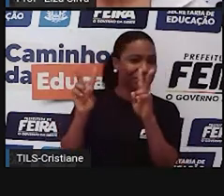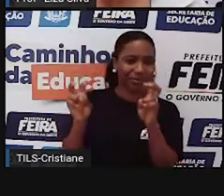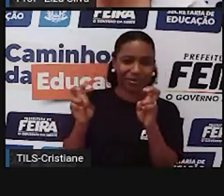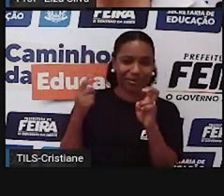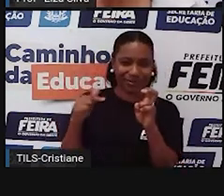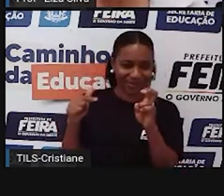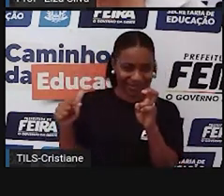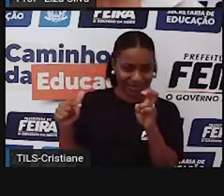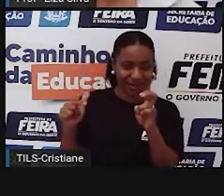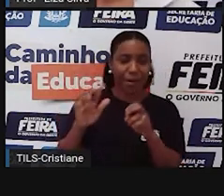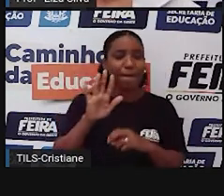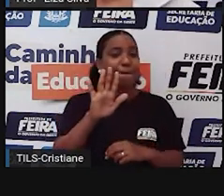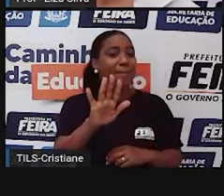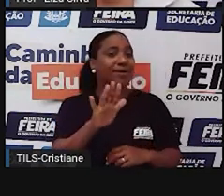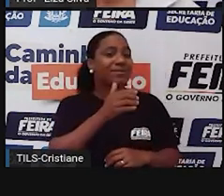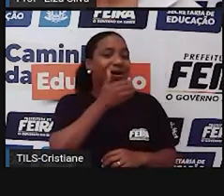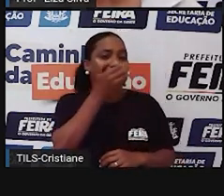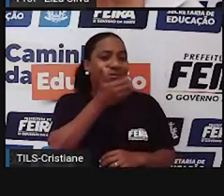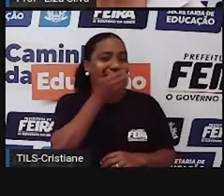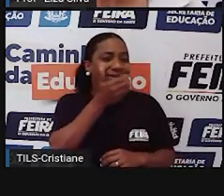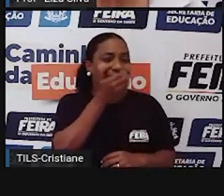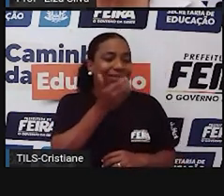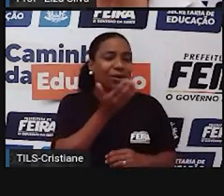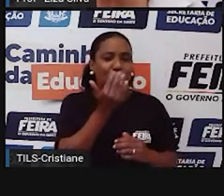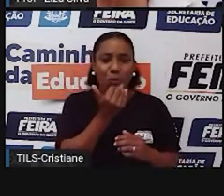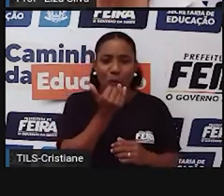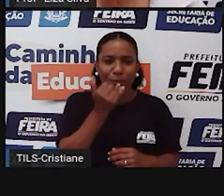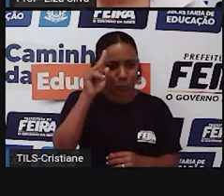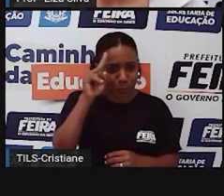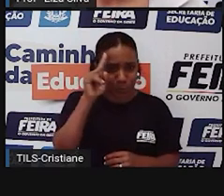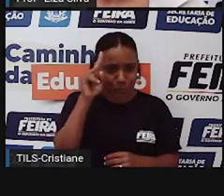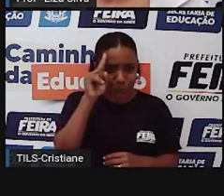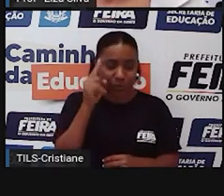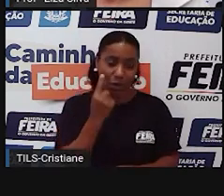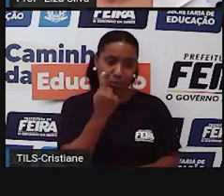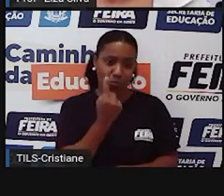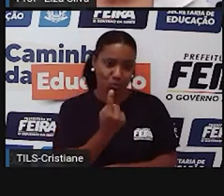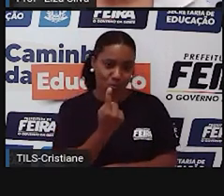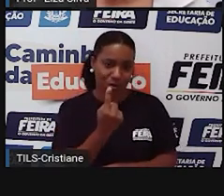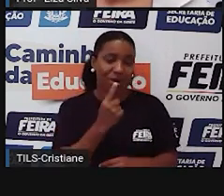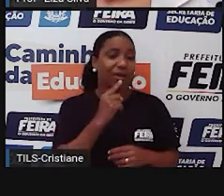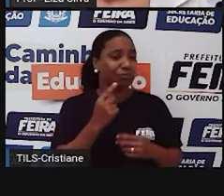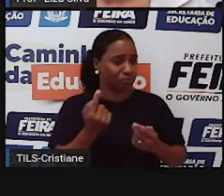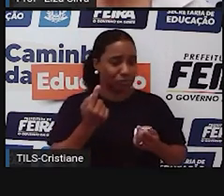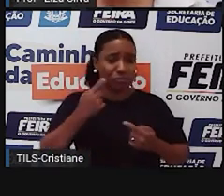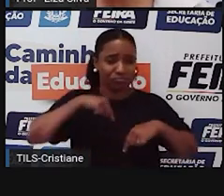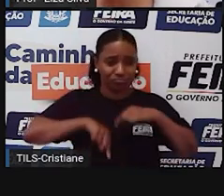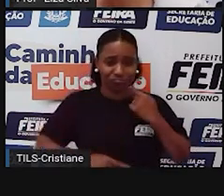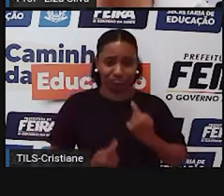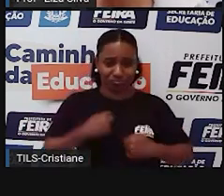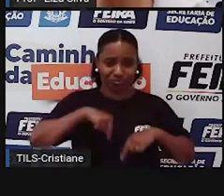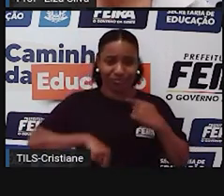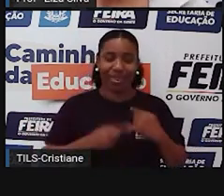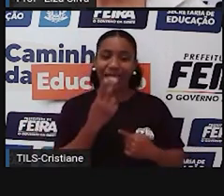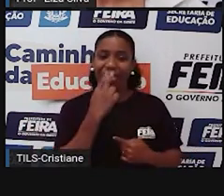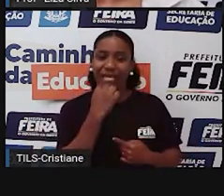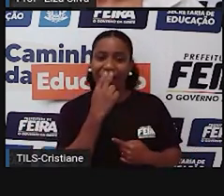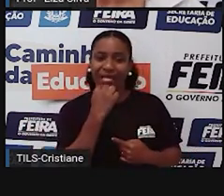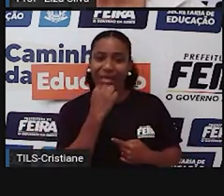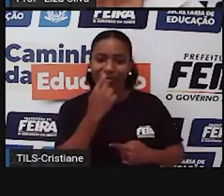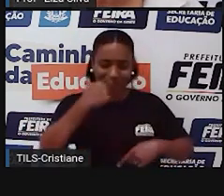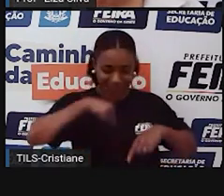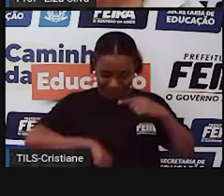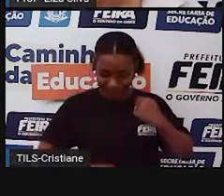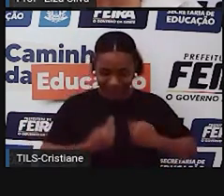vitaminas que essa fruta possui, os sais minerais, então isso faz com que muitas doenças se